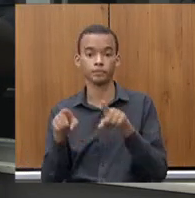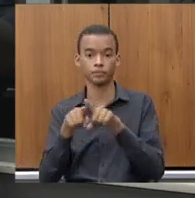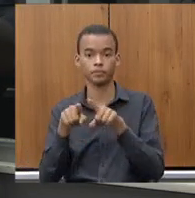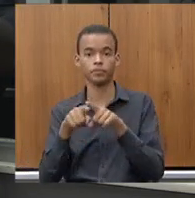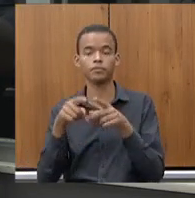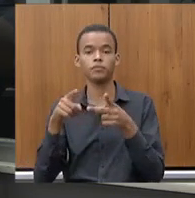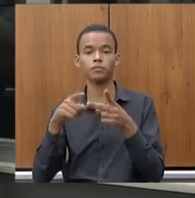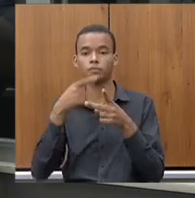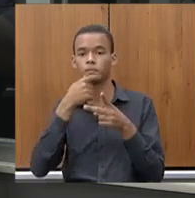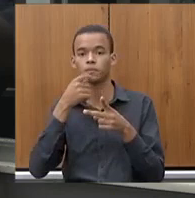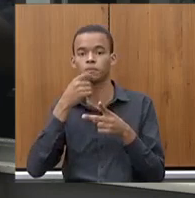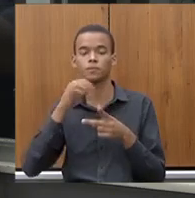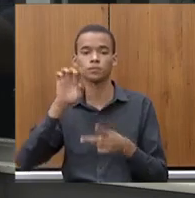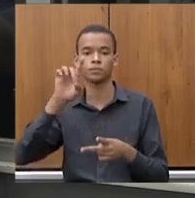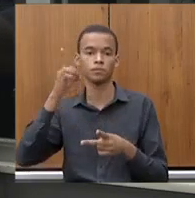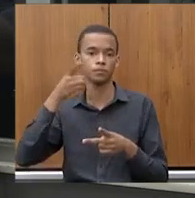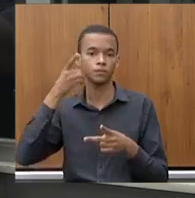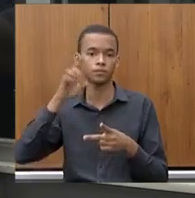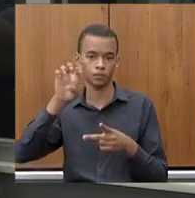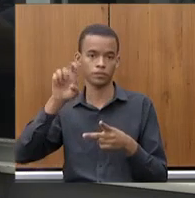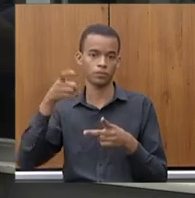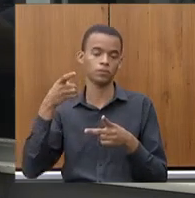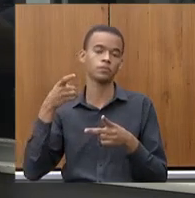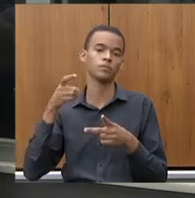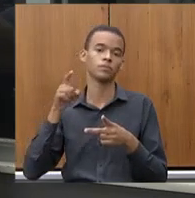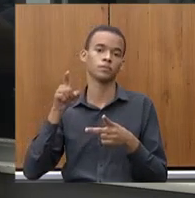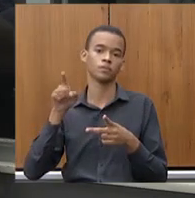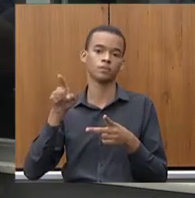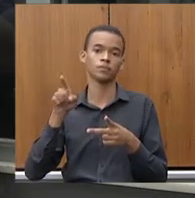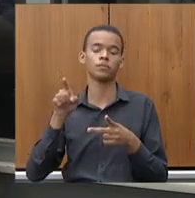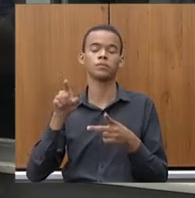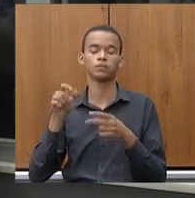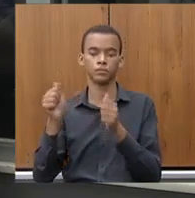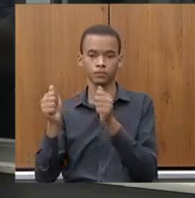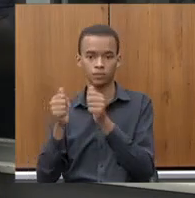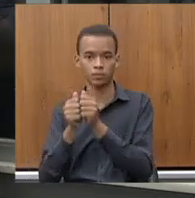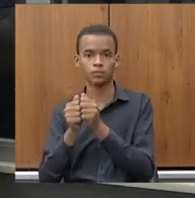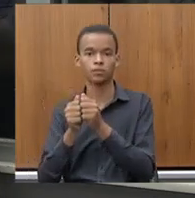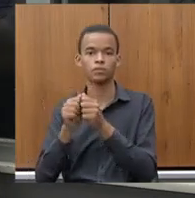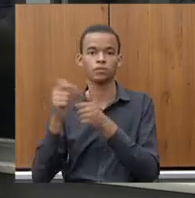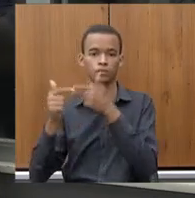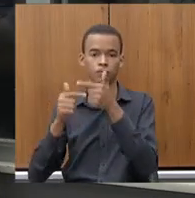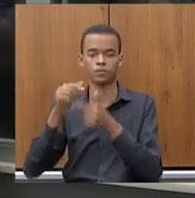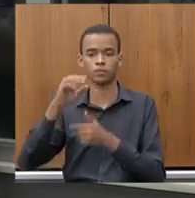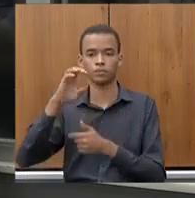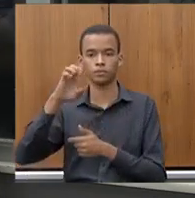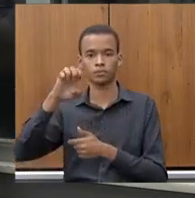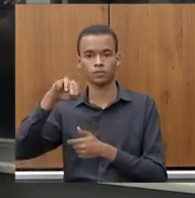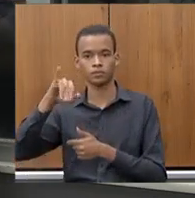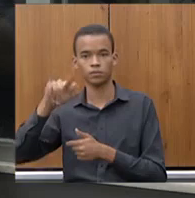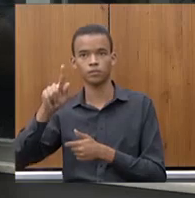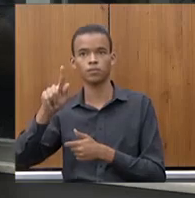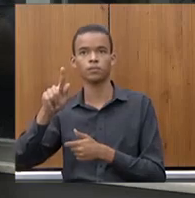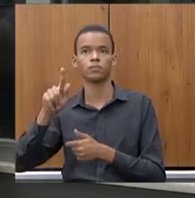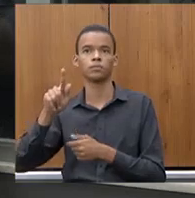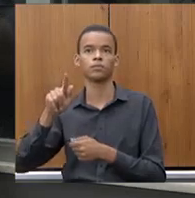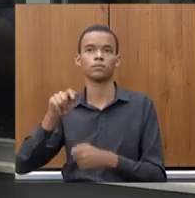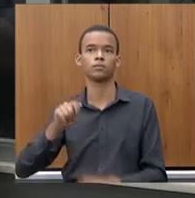-deputado e assessor da Diretoria de Relacionamento Institucional da SEMIG e